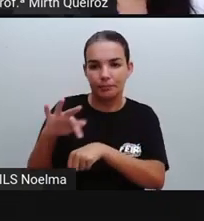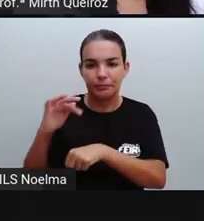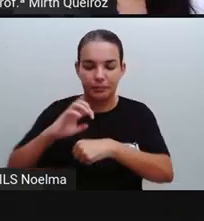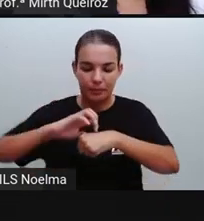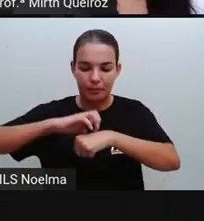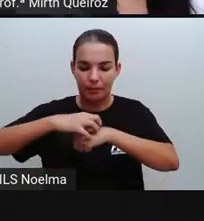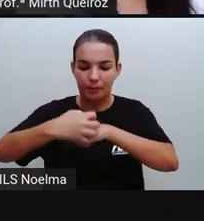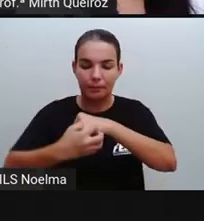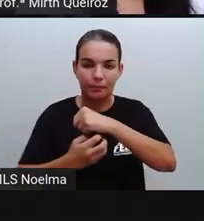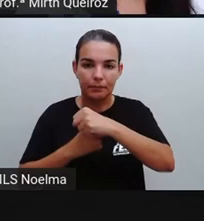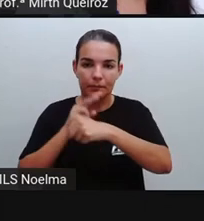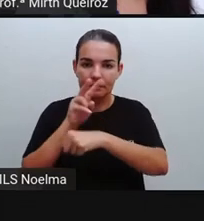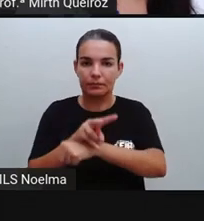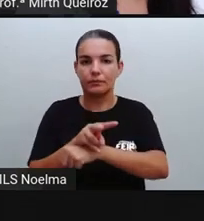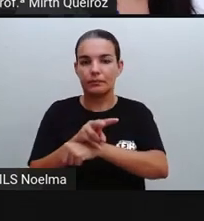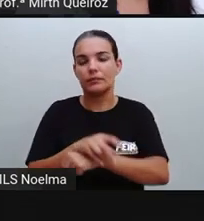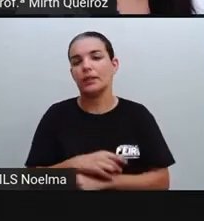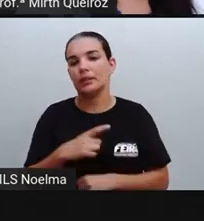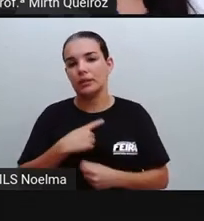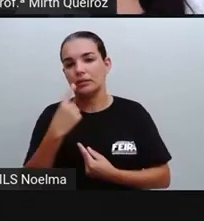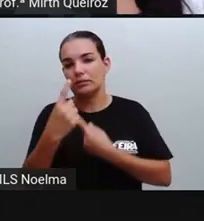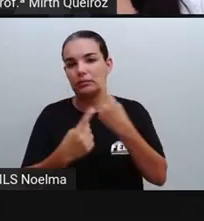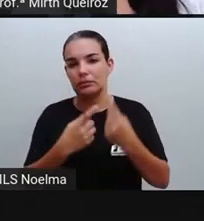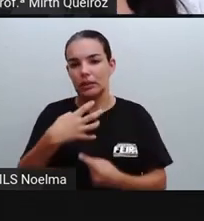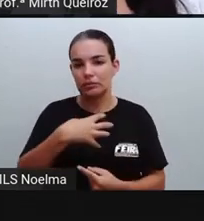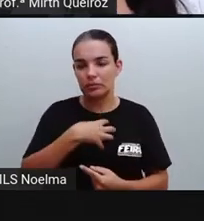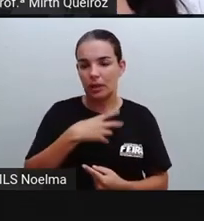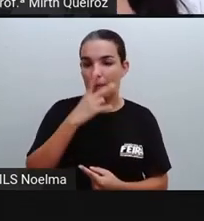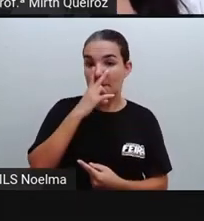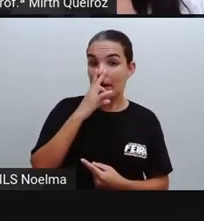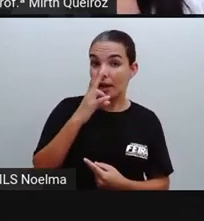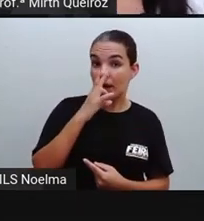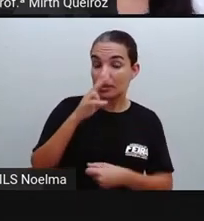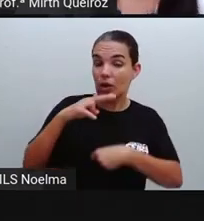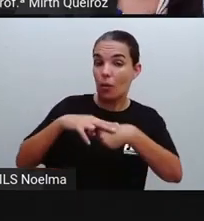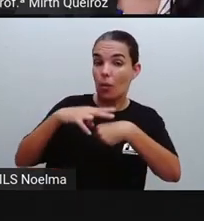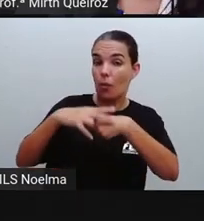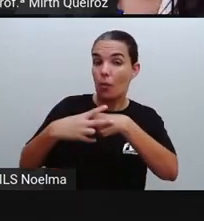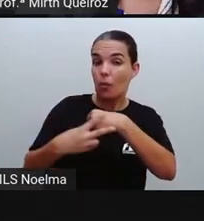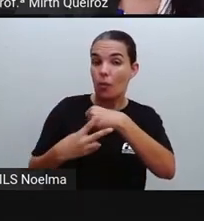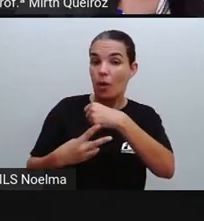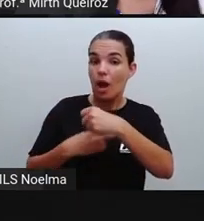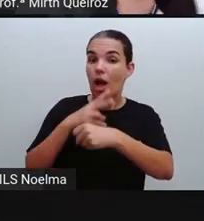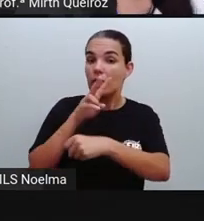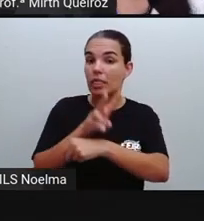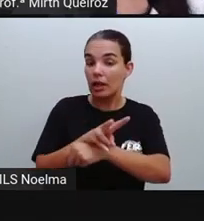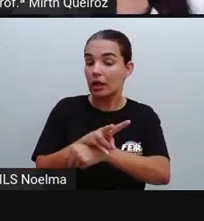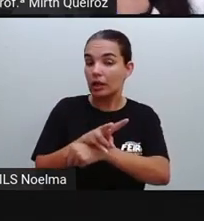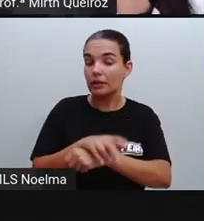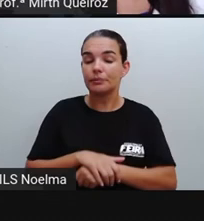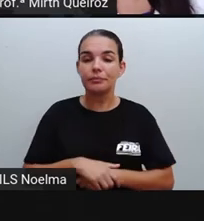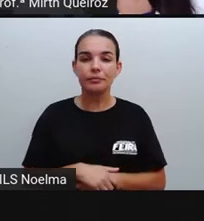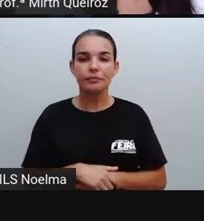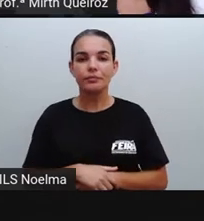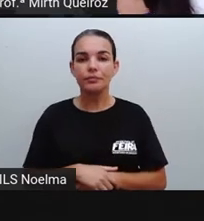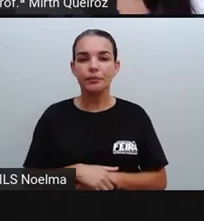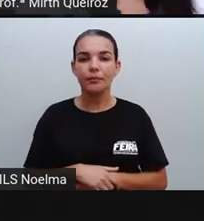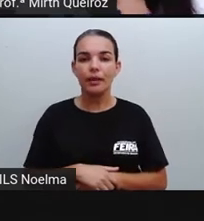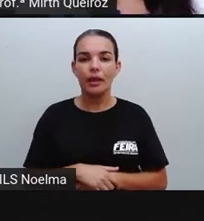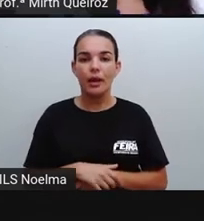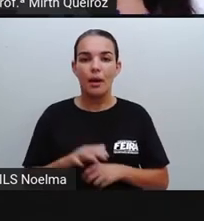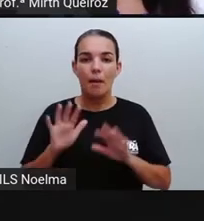Ela causa alguns sintomas que se assemelham aí à dengue também. Porém,